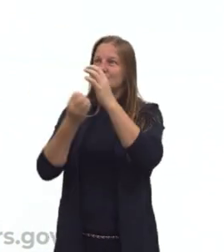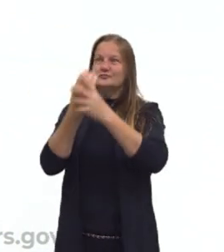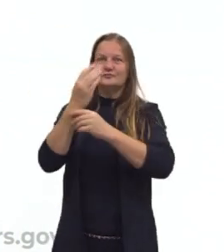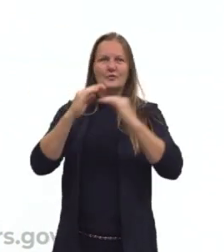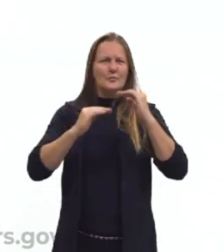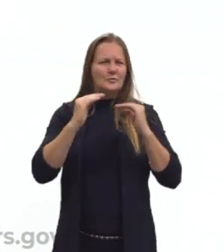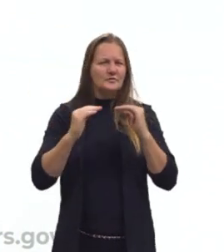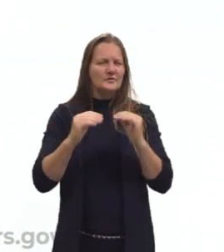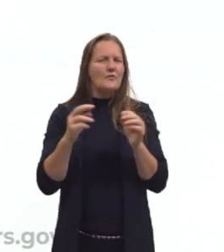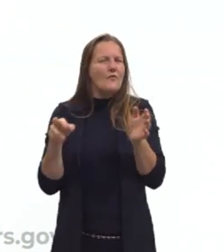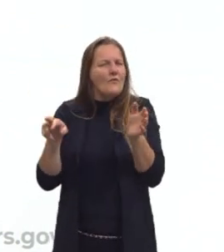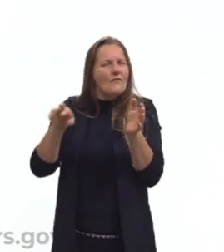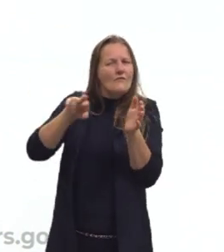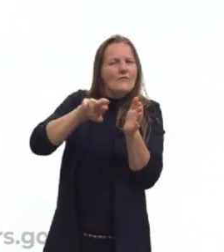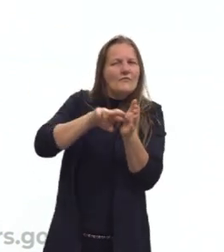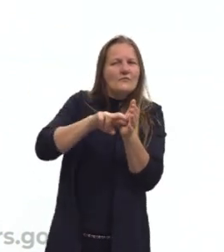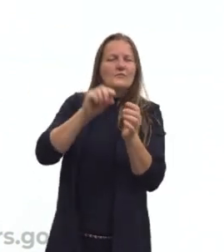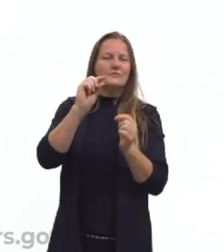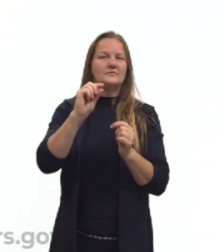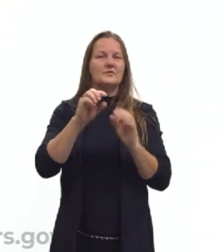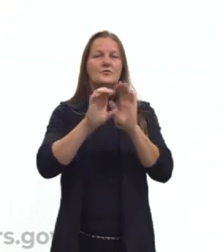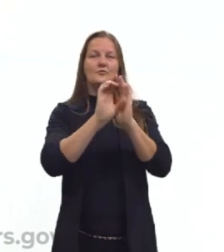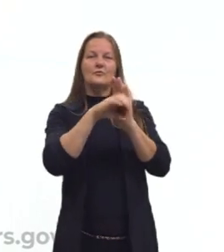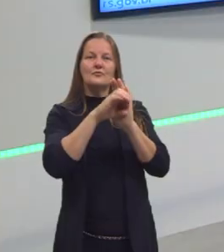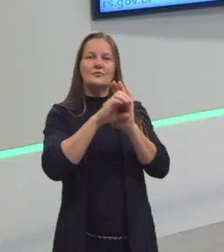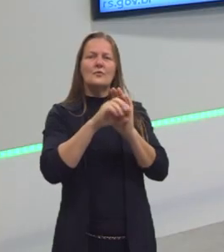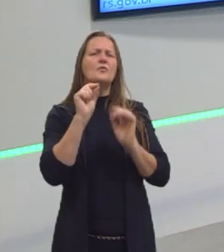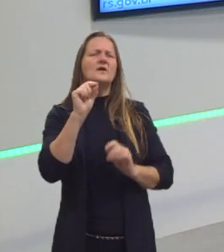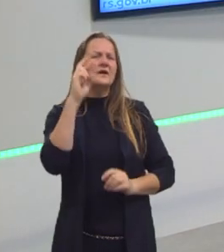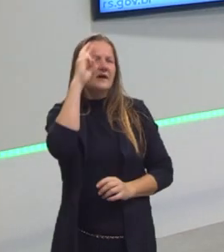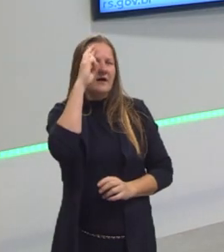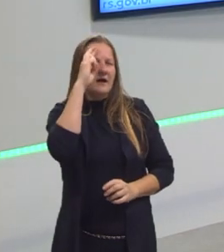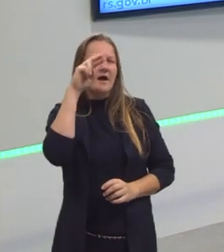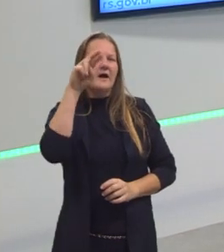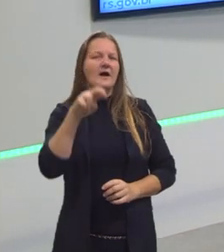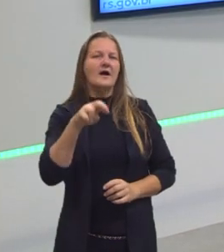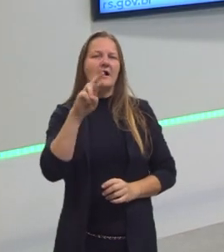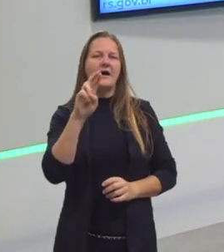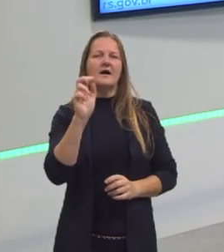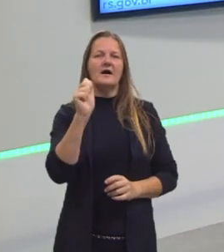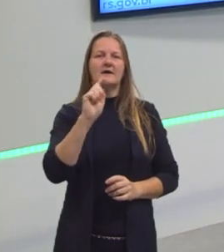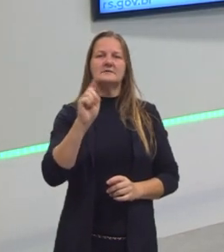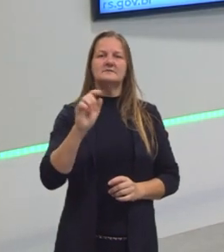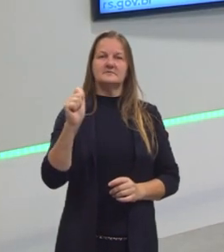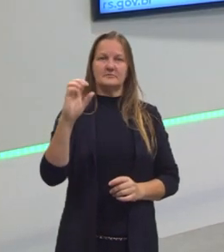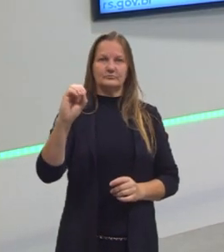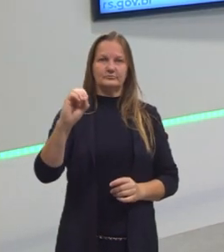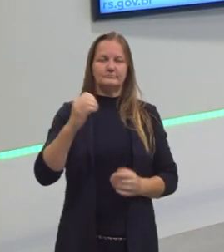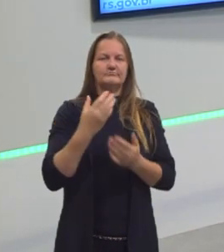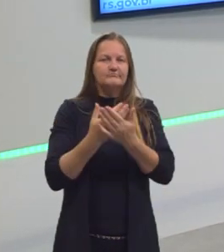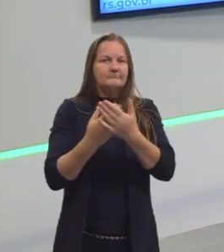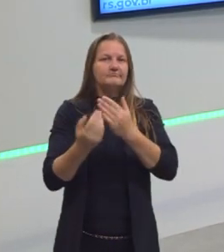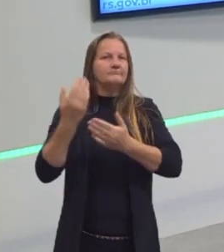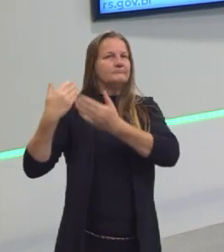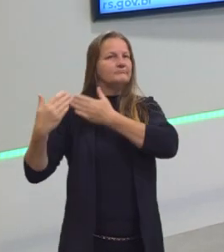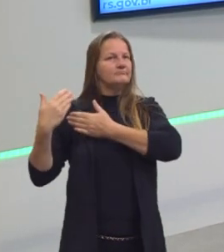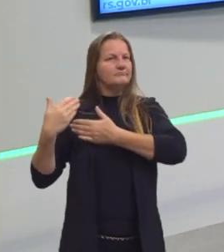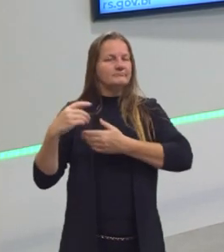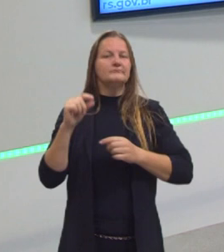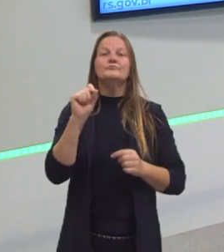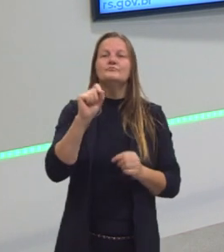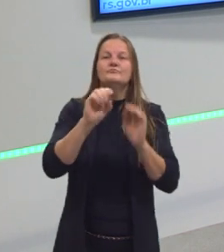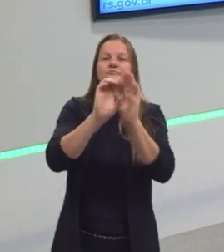que nós retomássemos a definição de razão que nós estudamos na nossa aula anterior. A